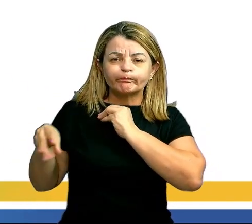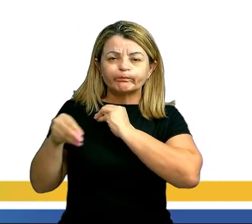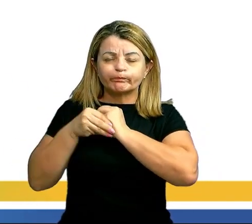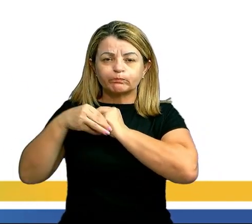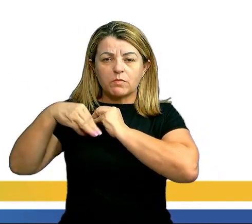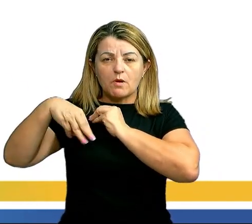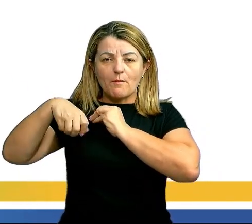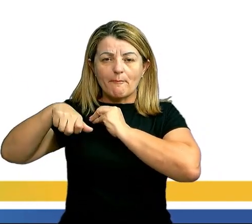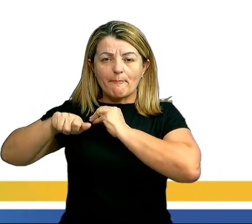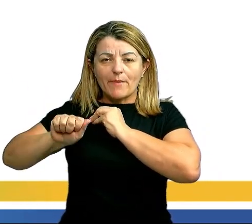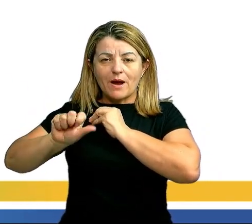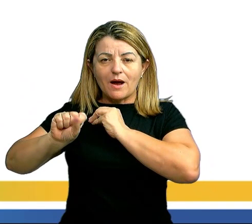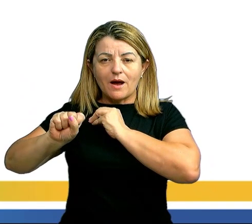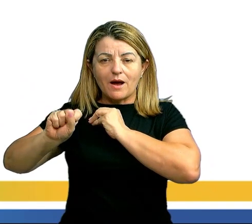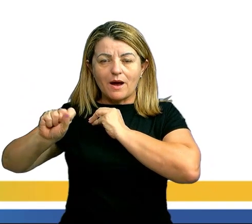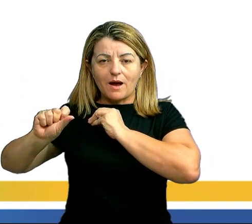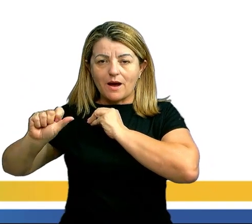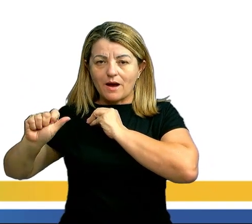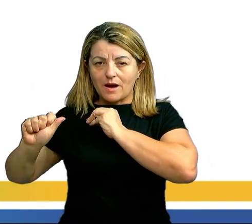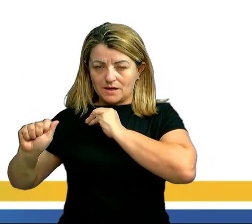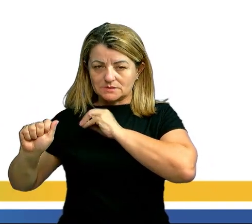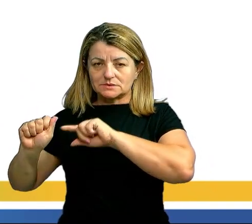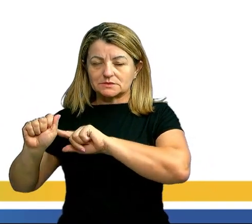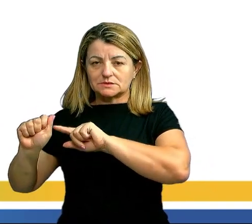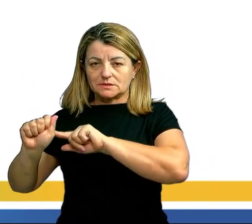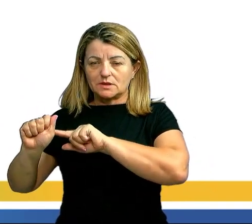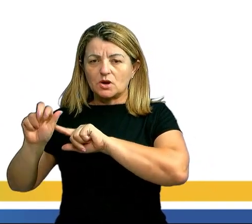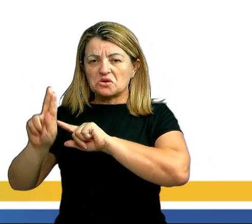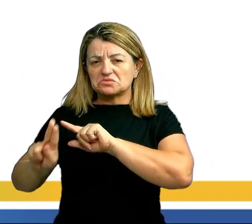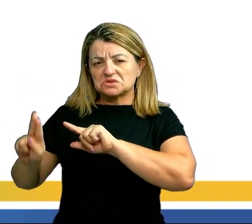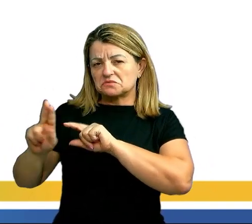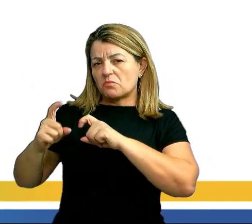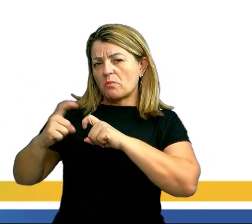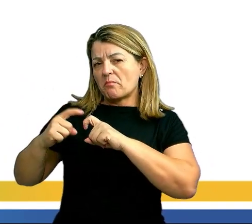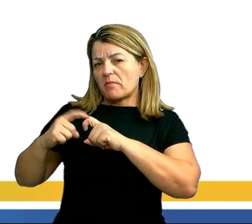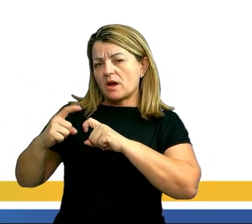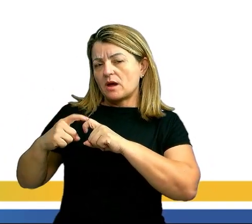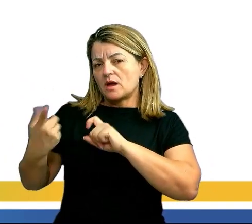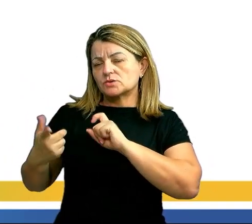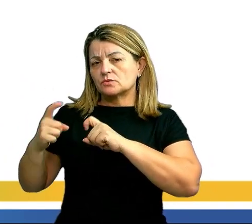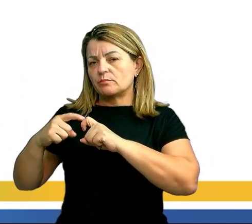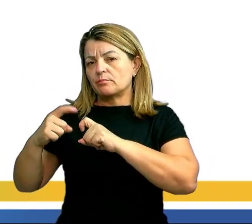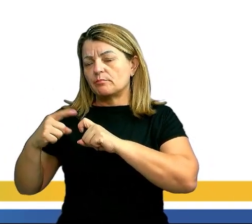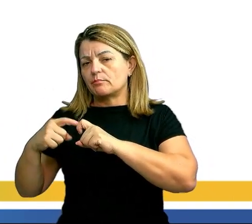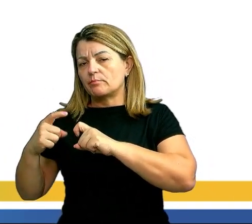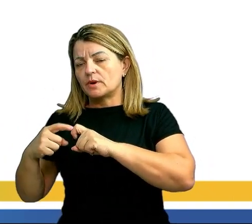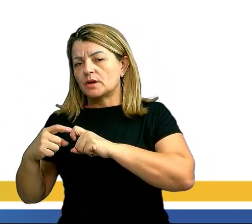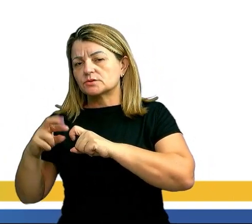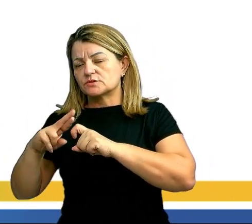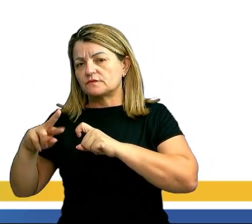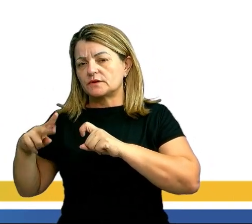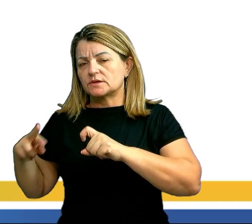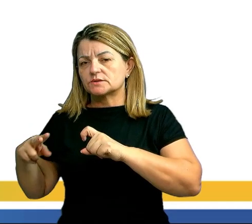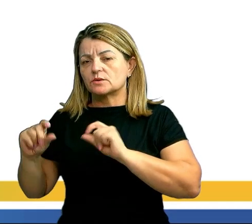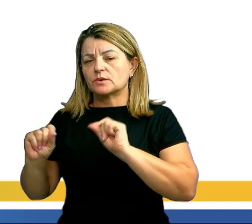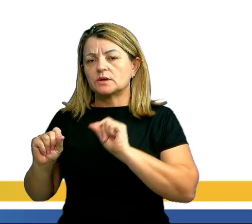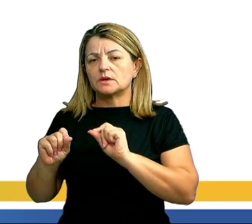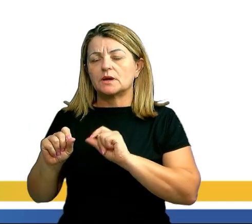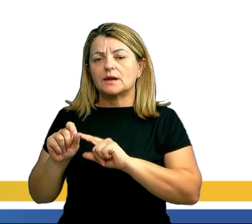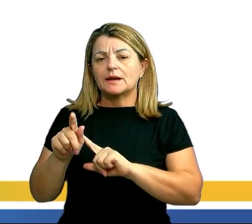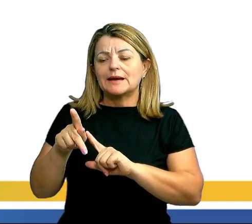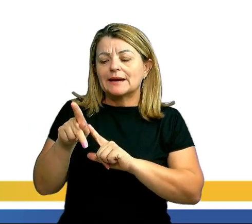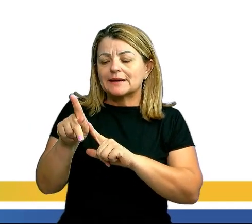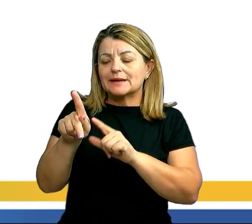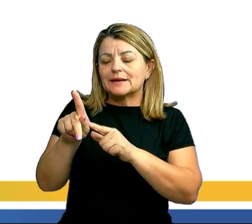utilizada por médicos e nutricionistas é, na realidade, a chamada quilocaloria. Uma quilocaloria, como podemos